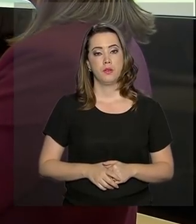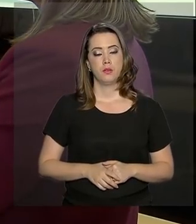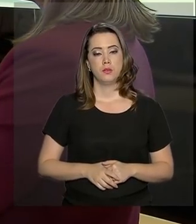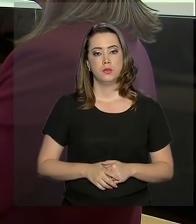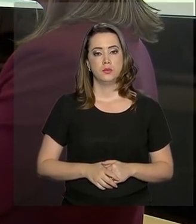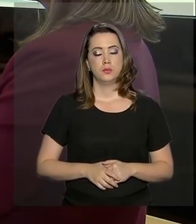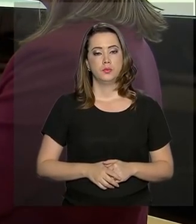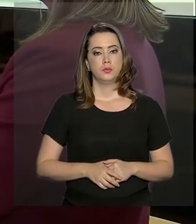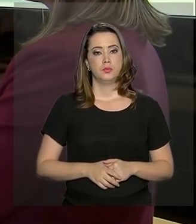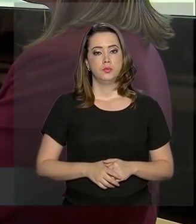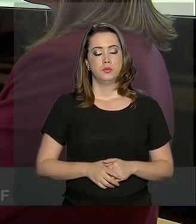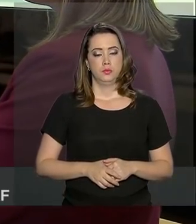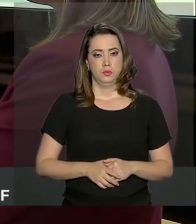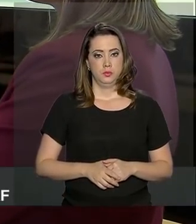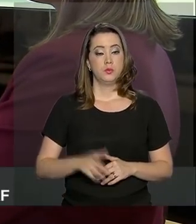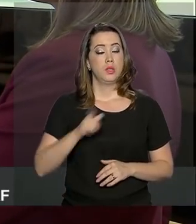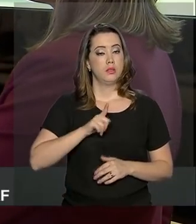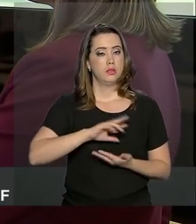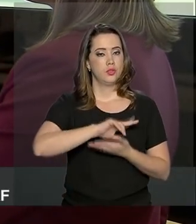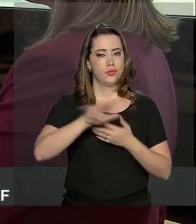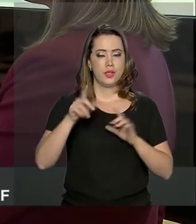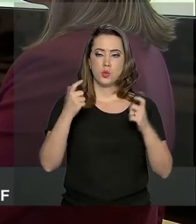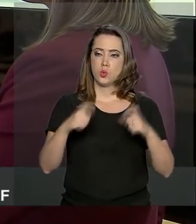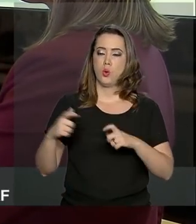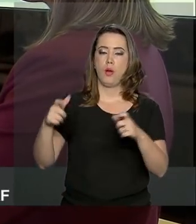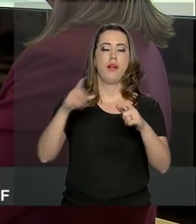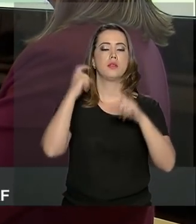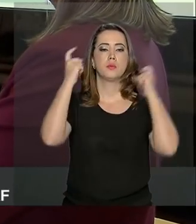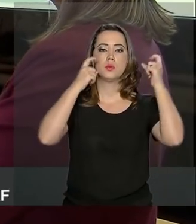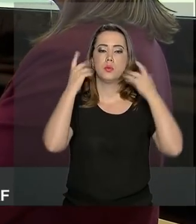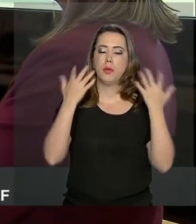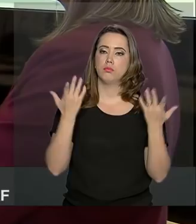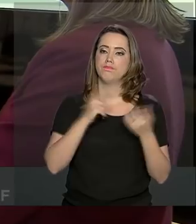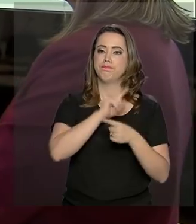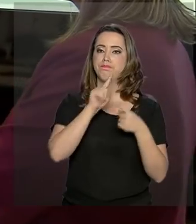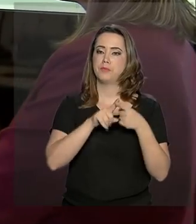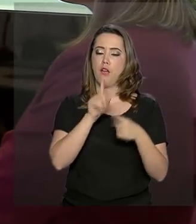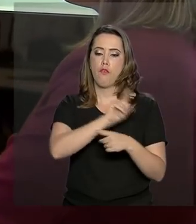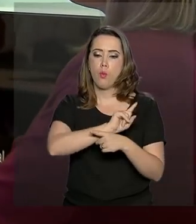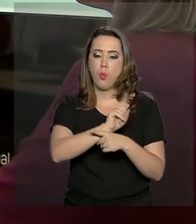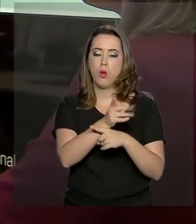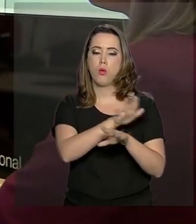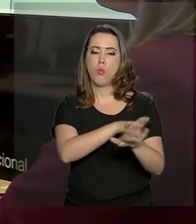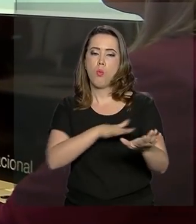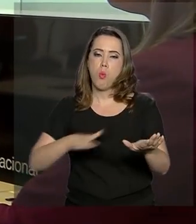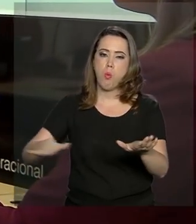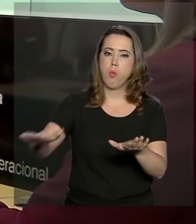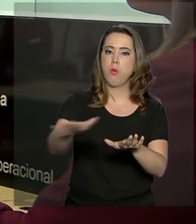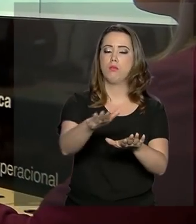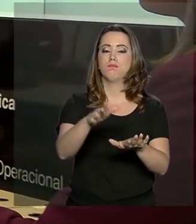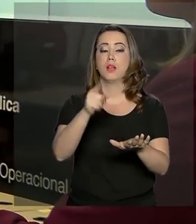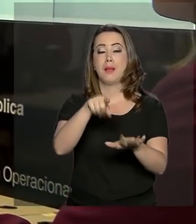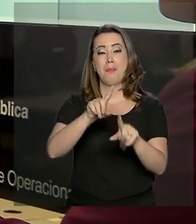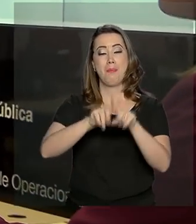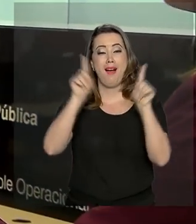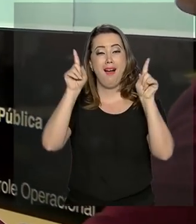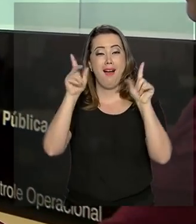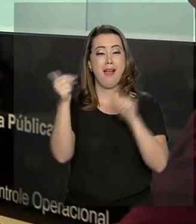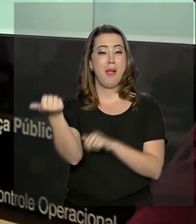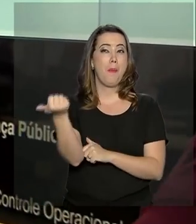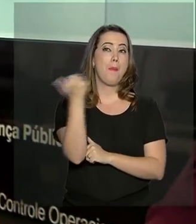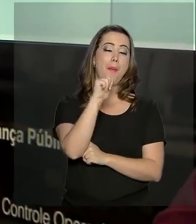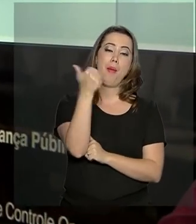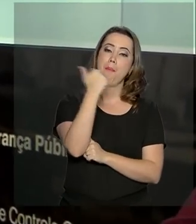Existem vários pontos que nós temos como preocupações. O excesso de velocidade, as ultrapassagens proibidas, mas a bebida alcoólica